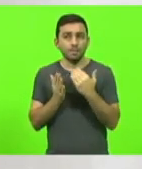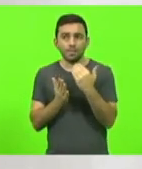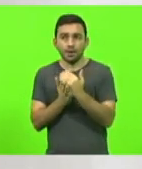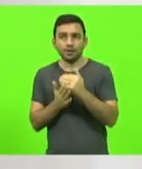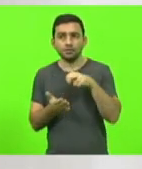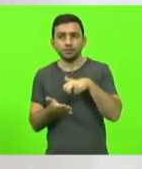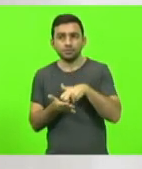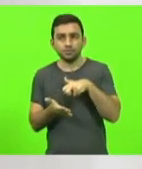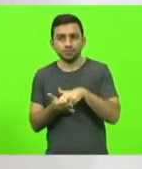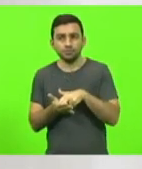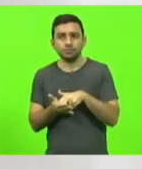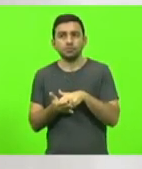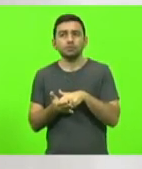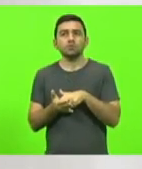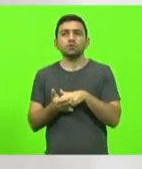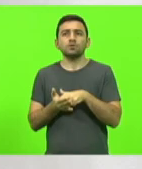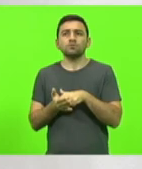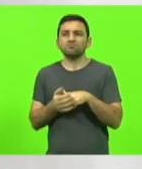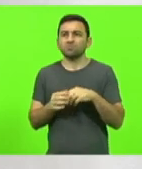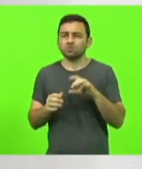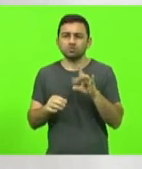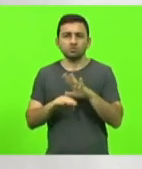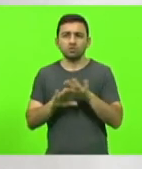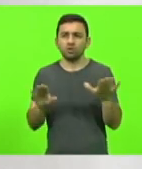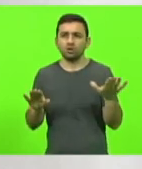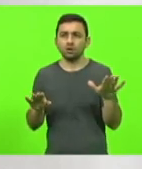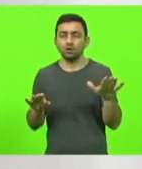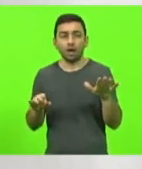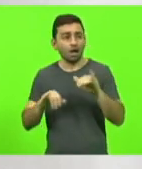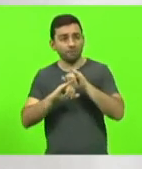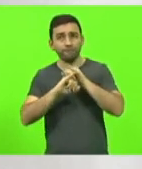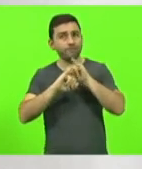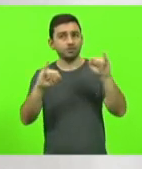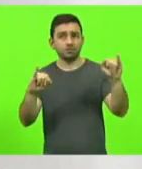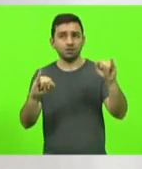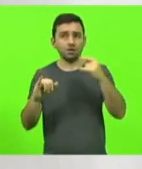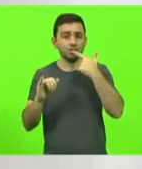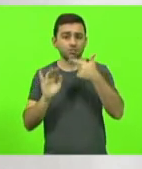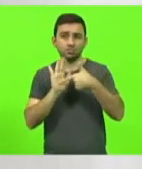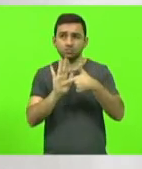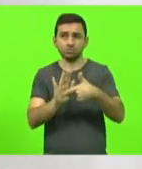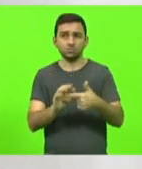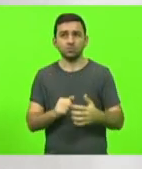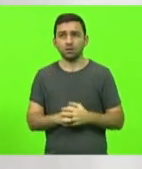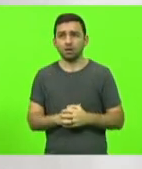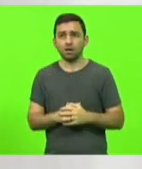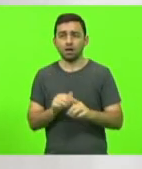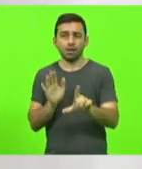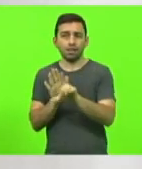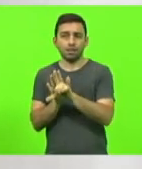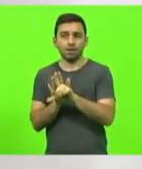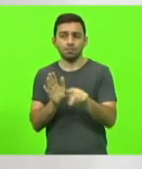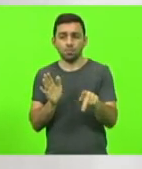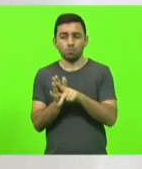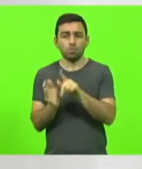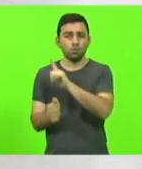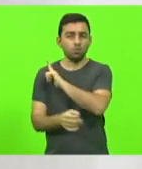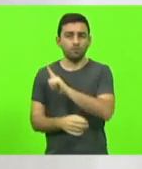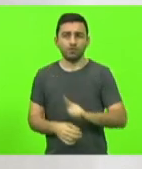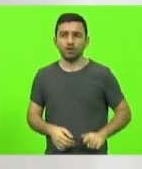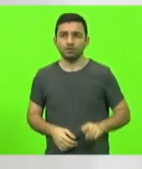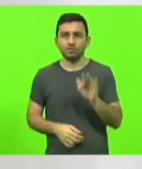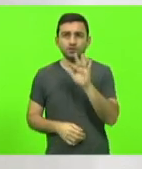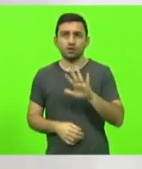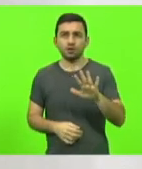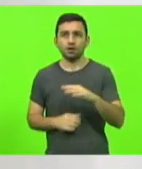os maltratos de animais e que já é o suficiente, basta denunciar. lei penal é de competência da União. A gente não tem que tratar aqui,